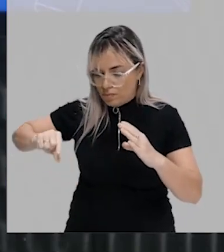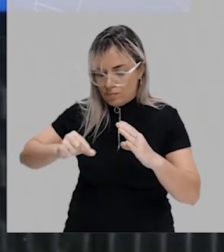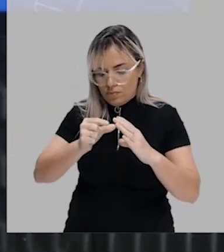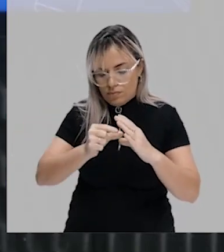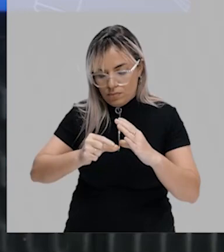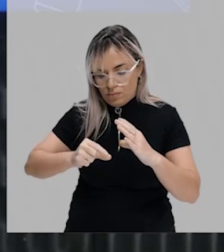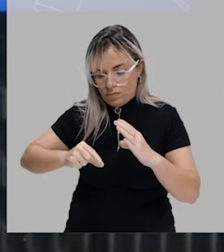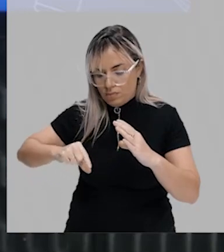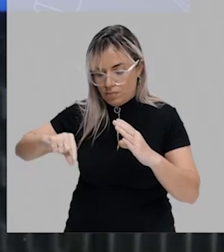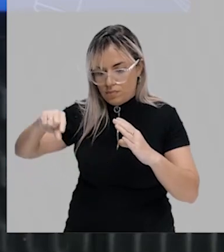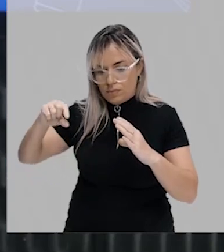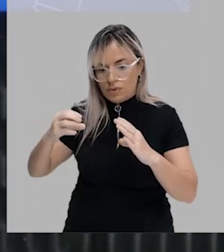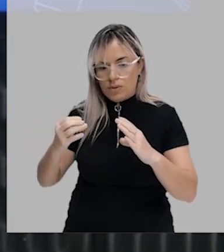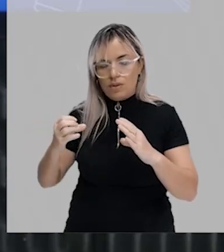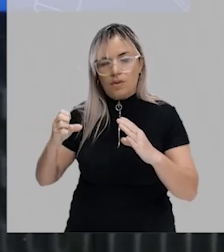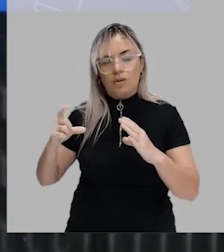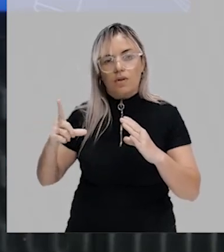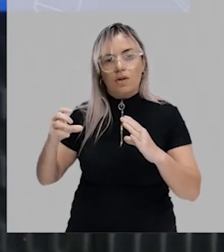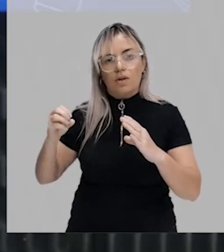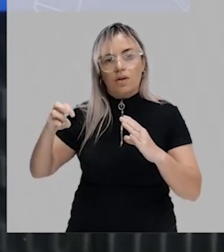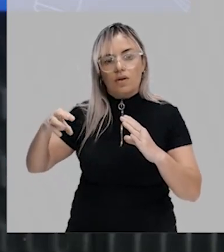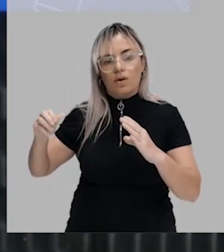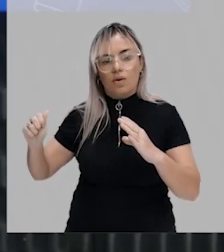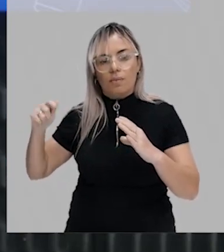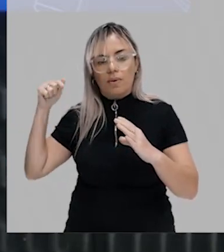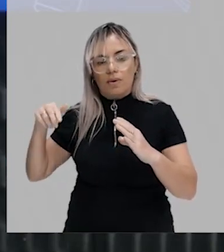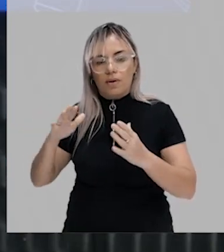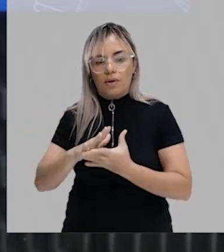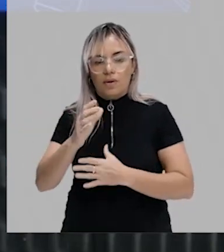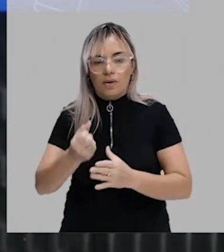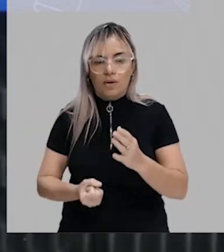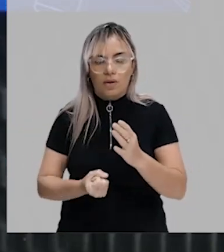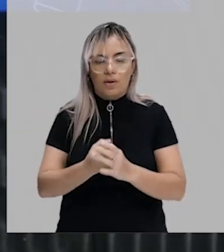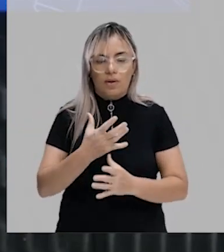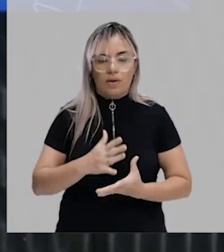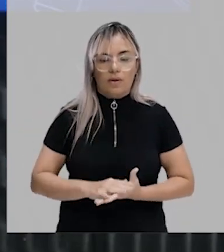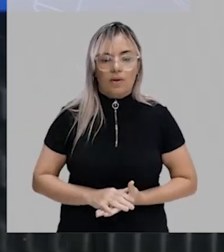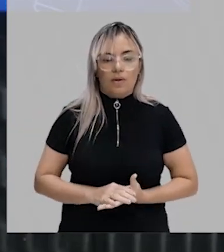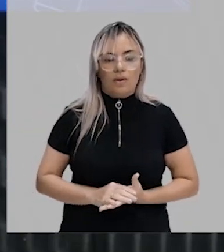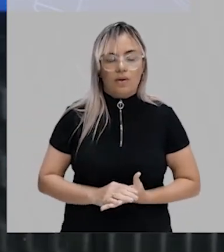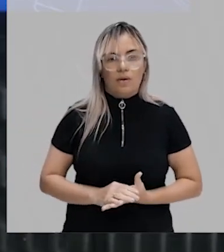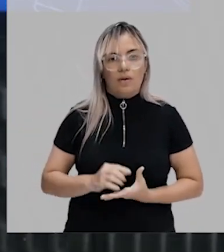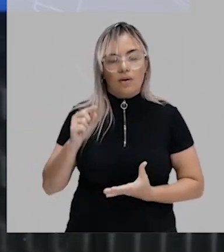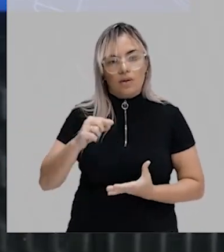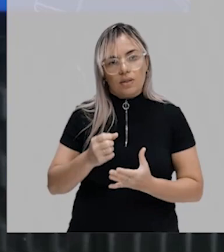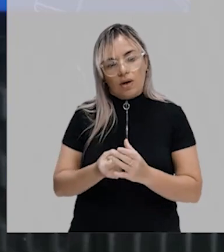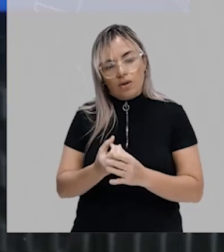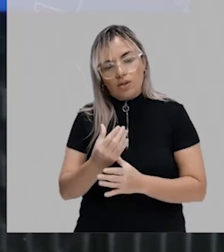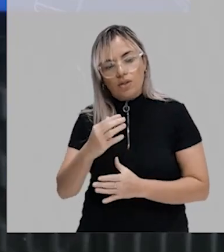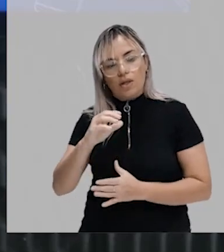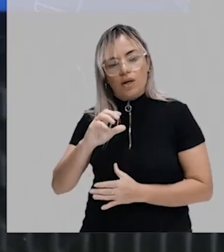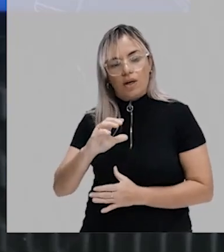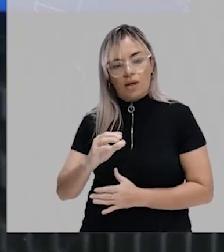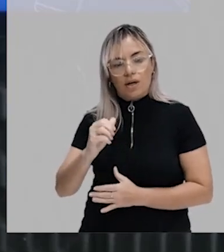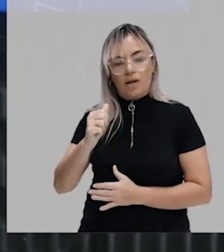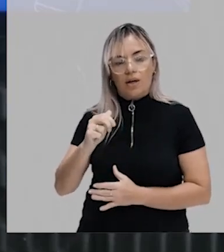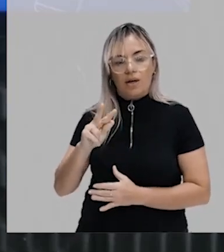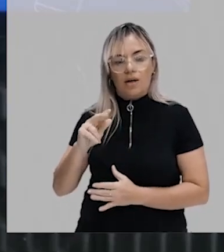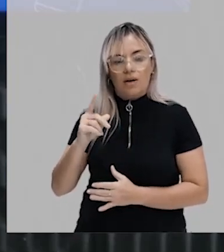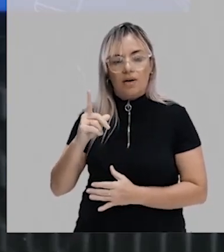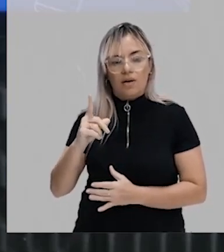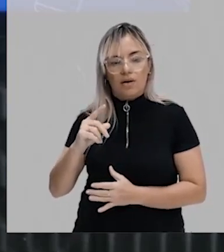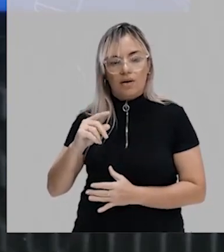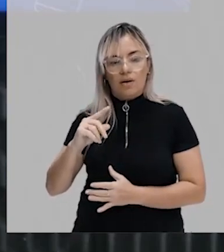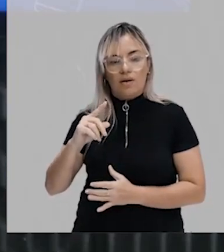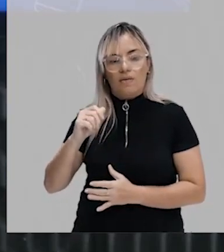E esse celoma, ele vai originar, pessoal, a cavidade pleural, que é onde